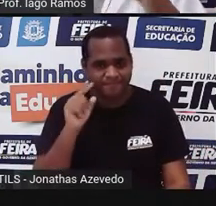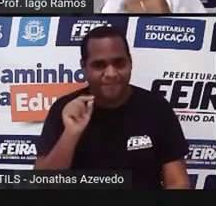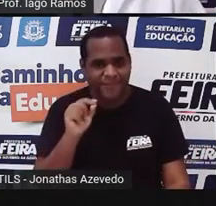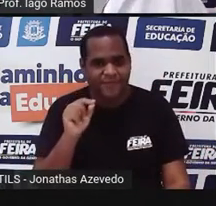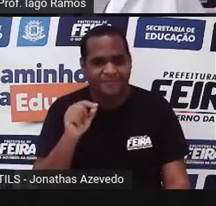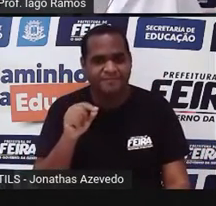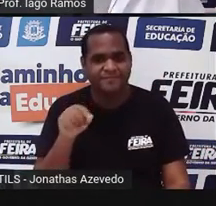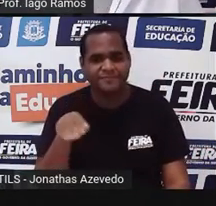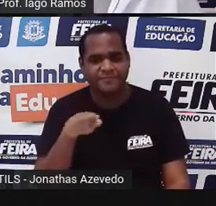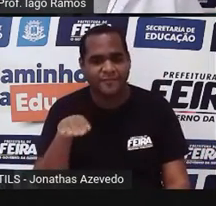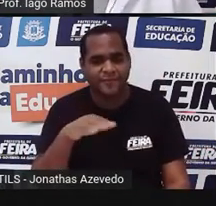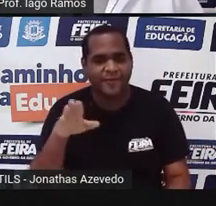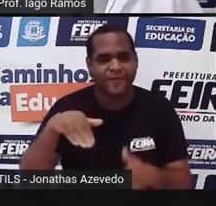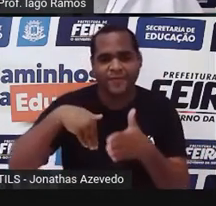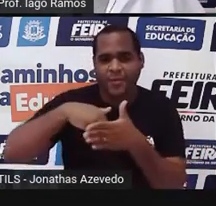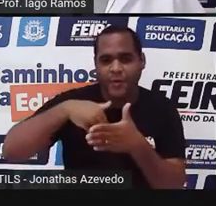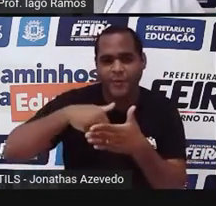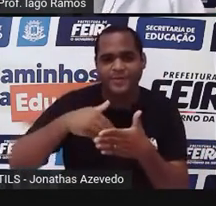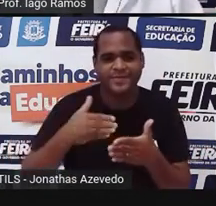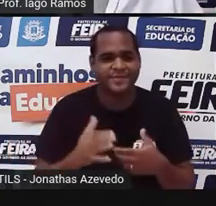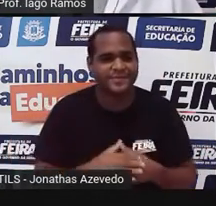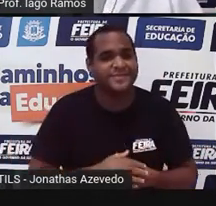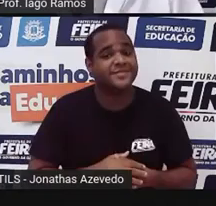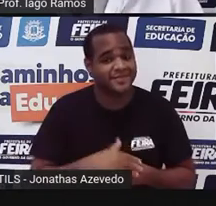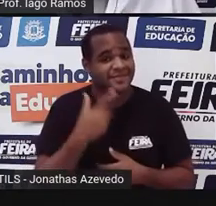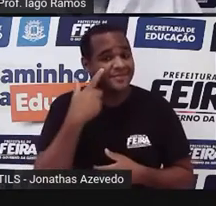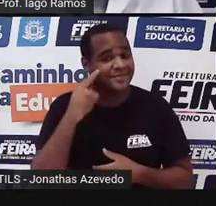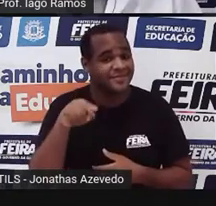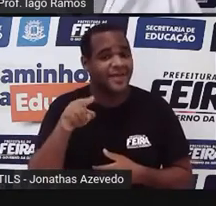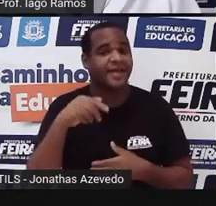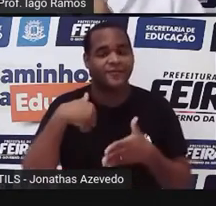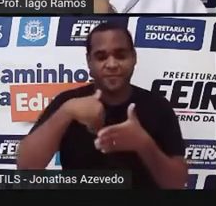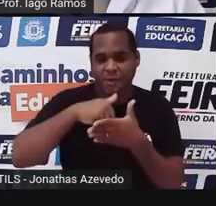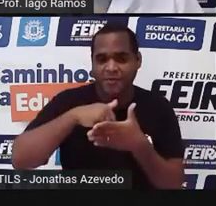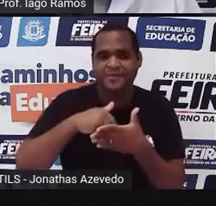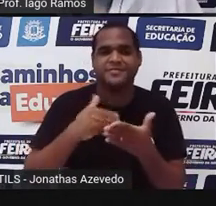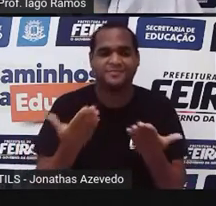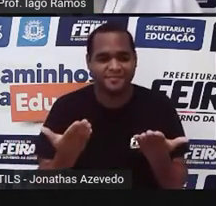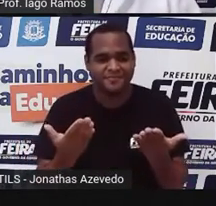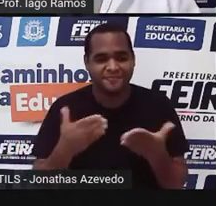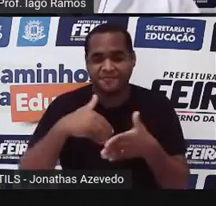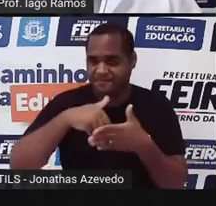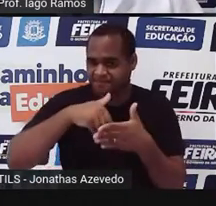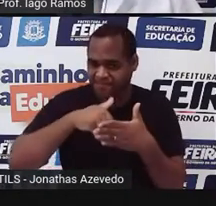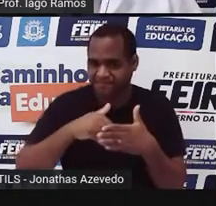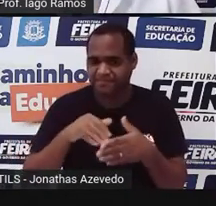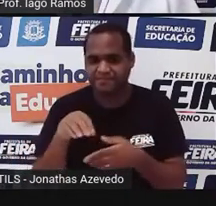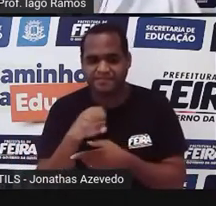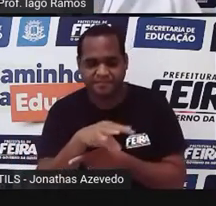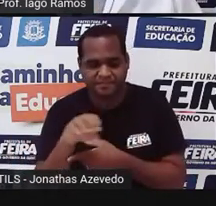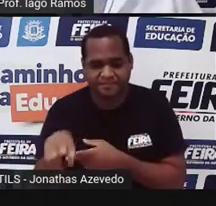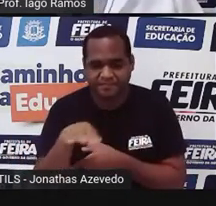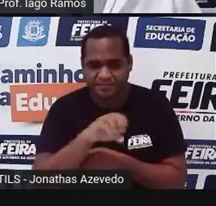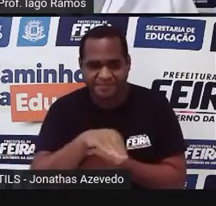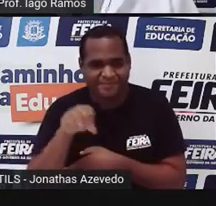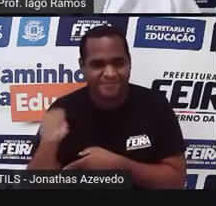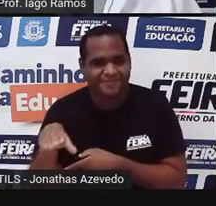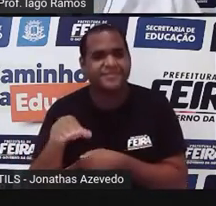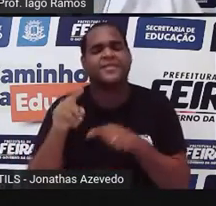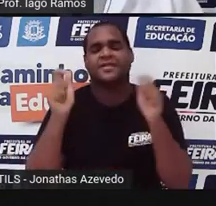No futebol, tá aparecendo aí na tela, pois é, no futebol é usado essa coisinha da média